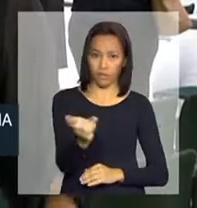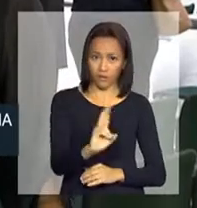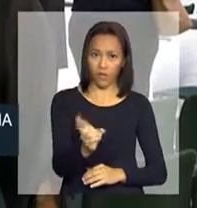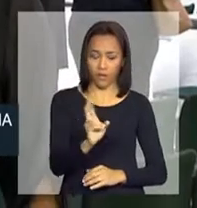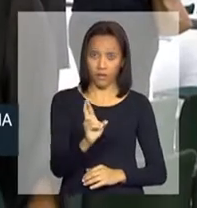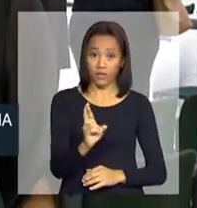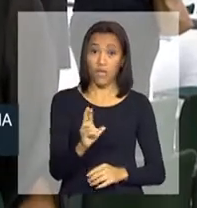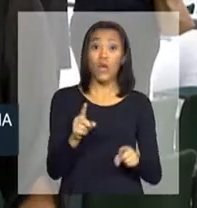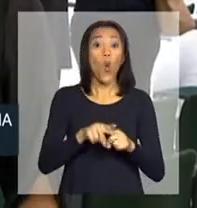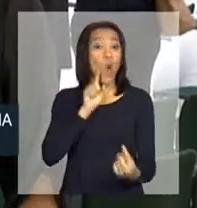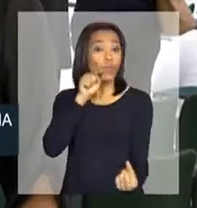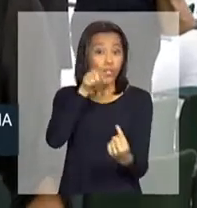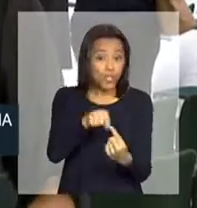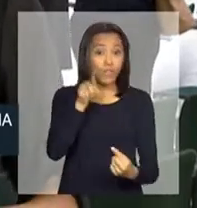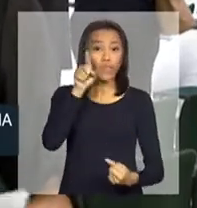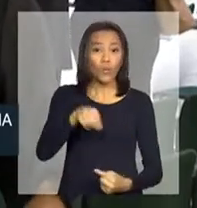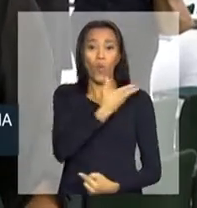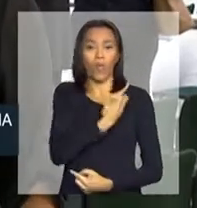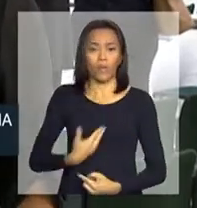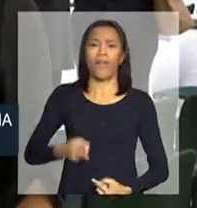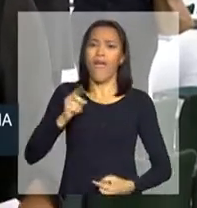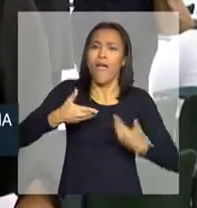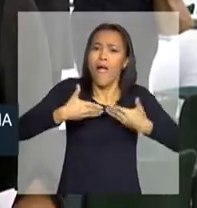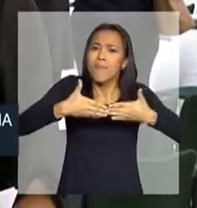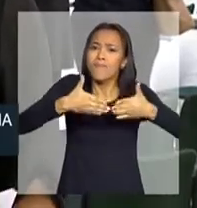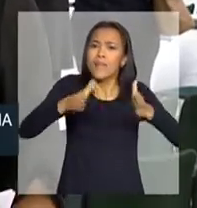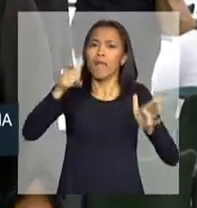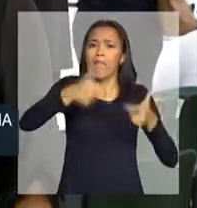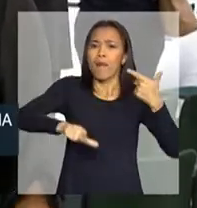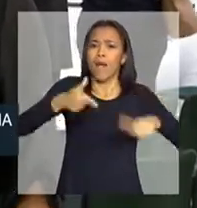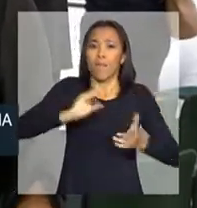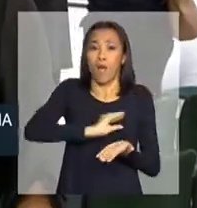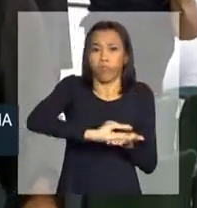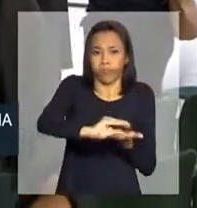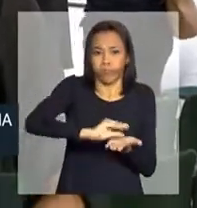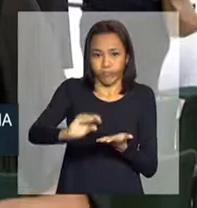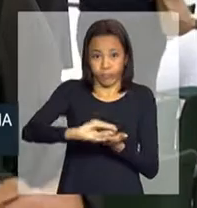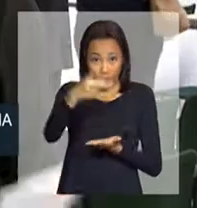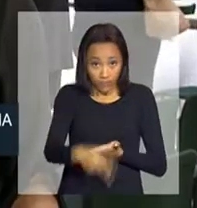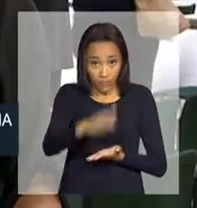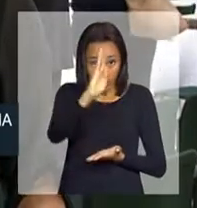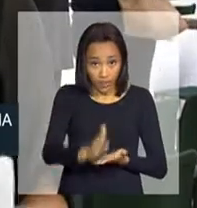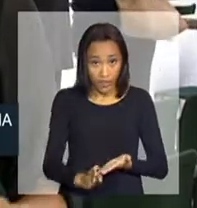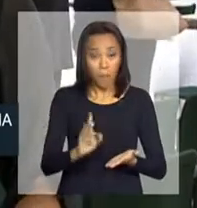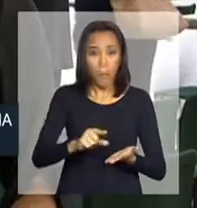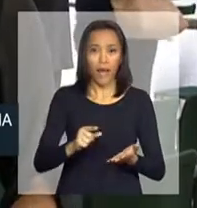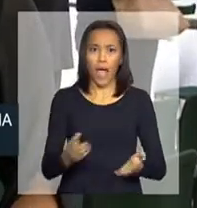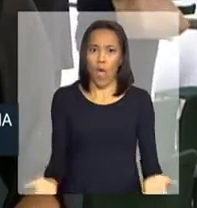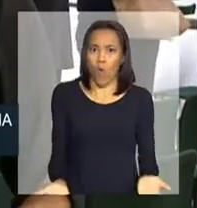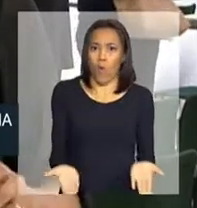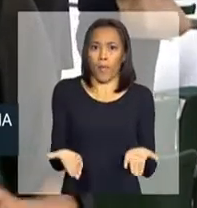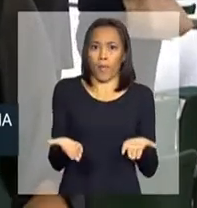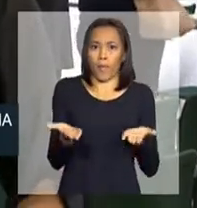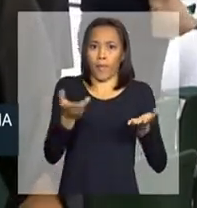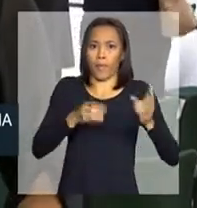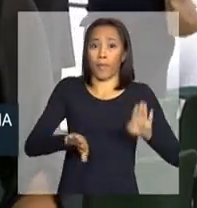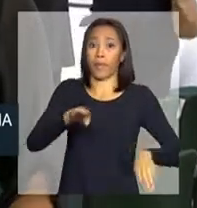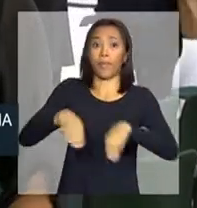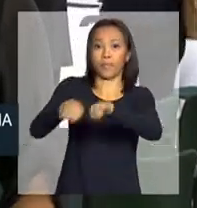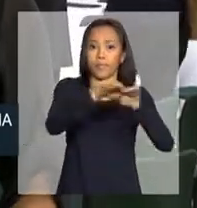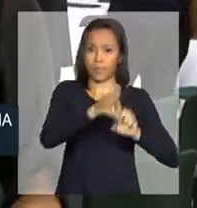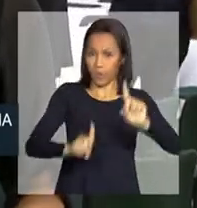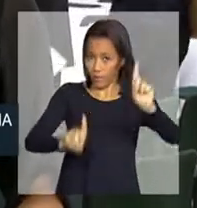A intenção do governo é ampliar os investimentos nacionais para elevar a competitividade e a